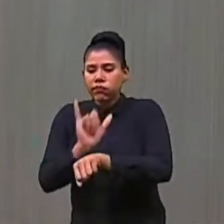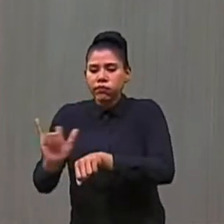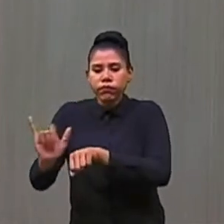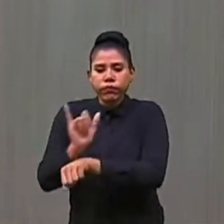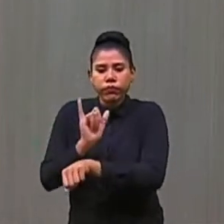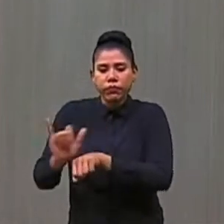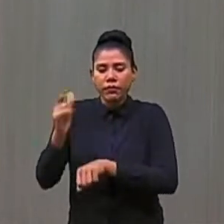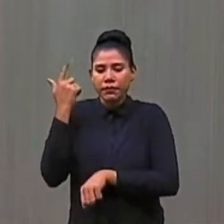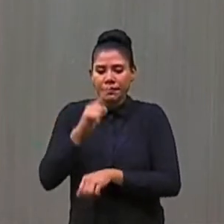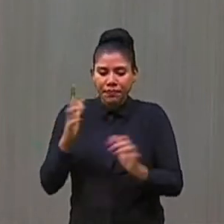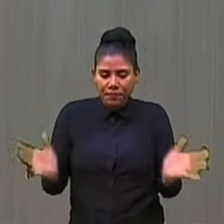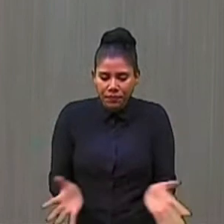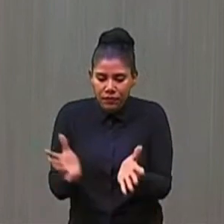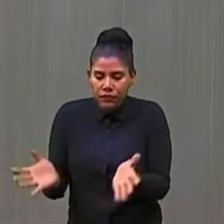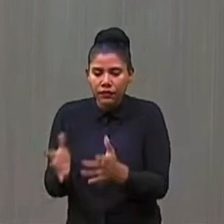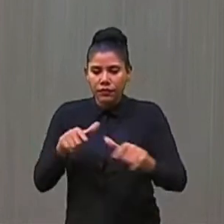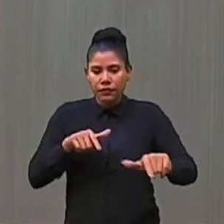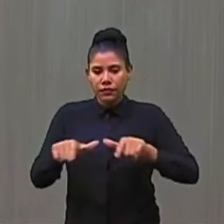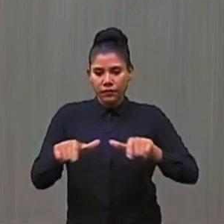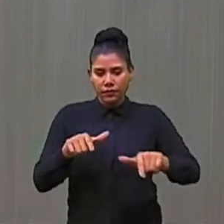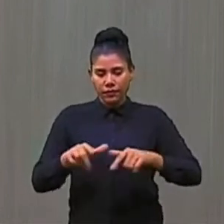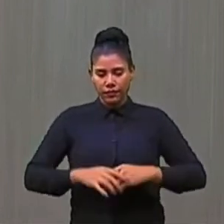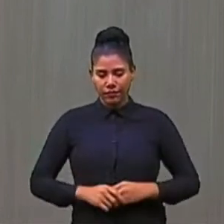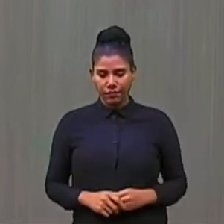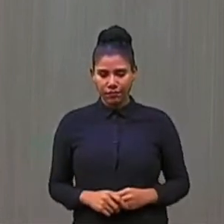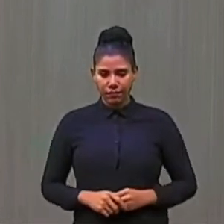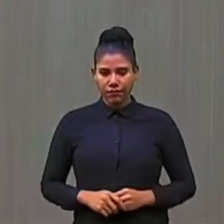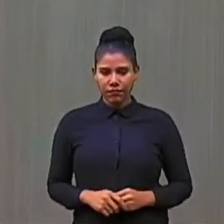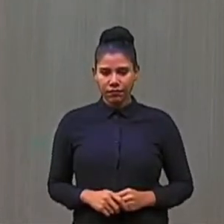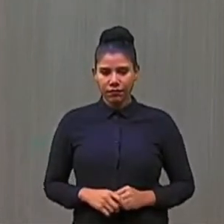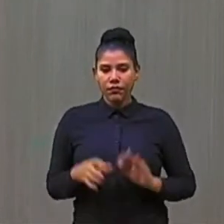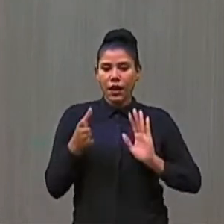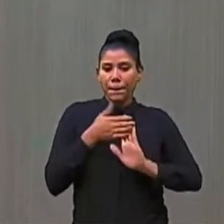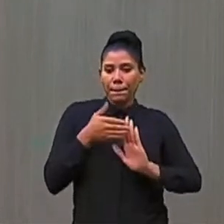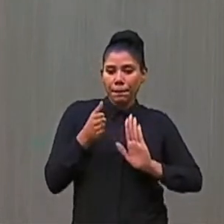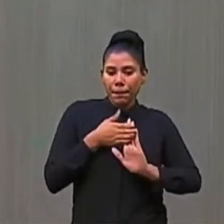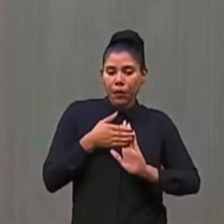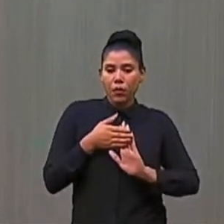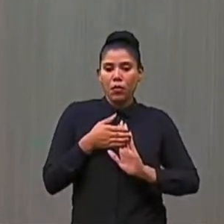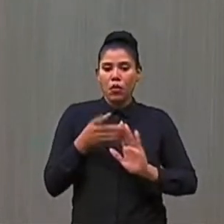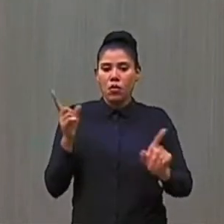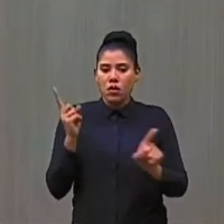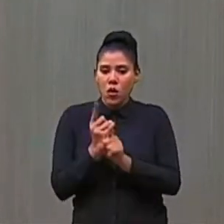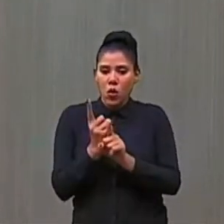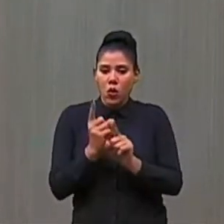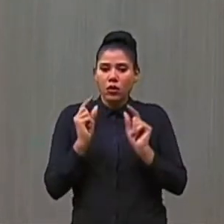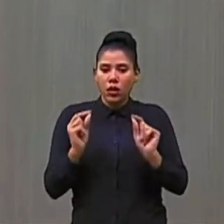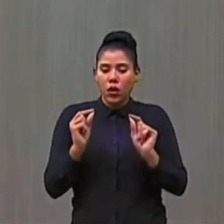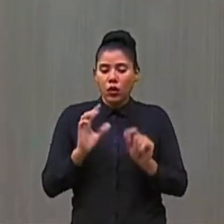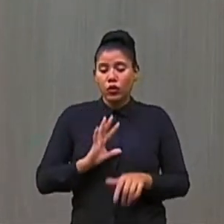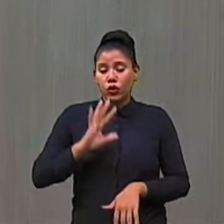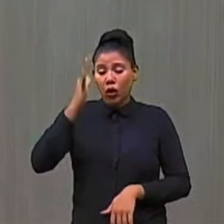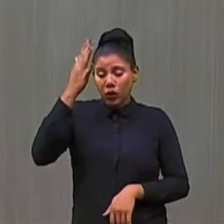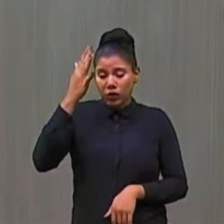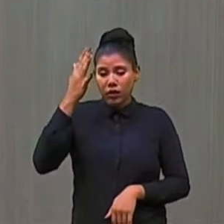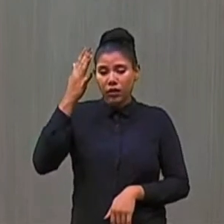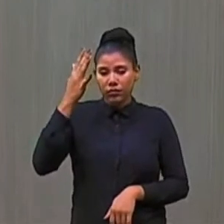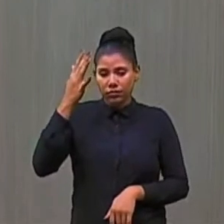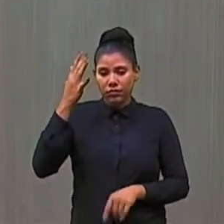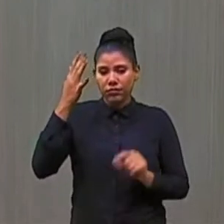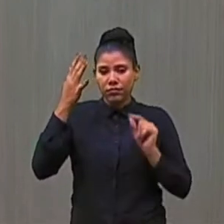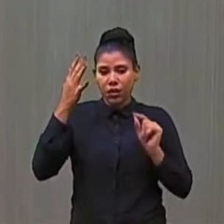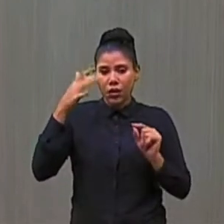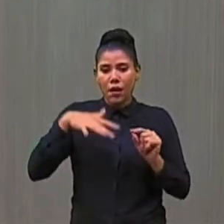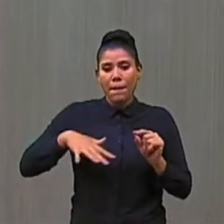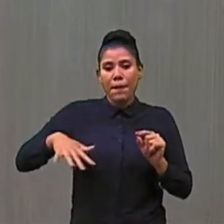para que a gente possa exatamente propor e encontrar soluções para que o